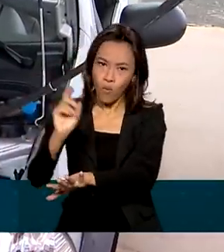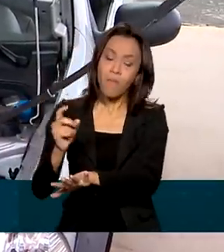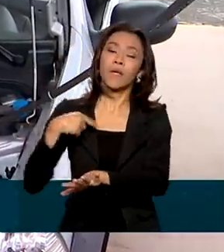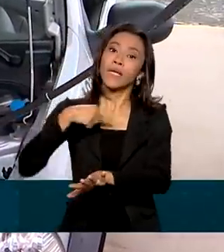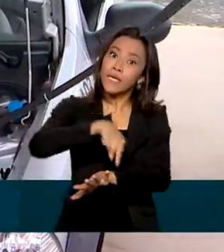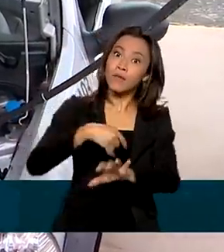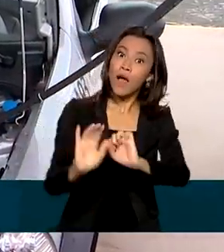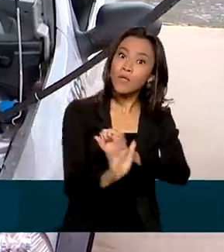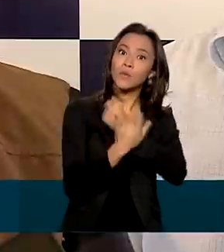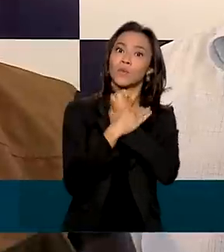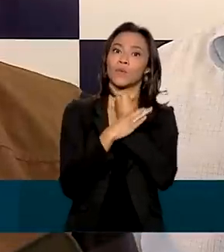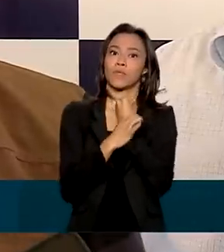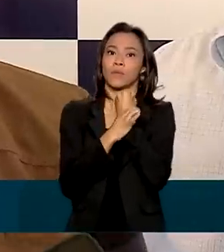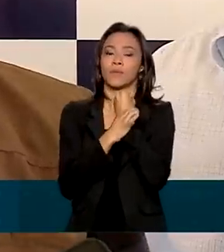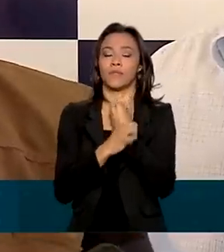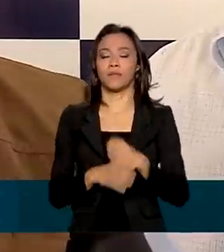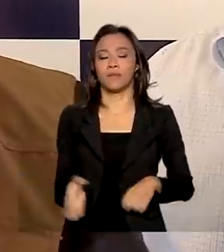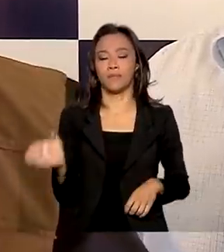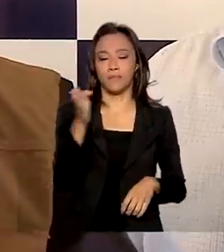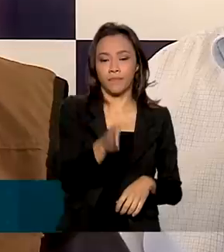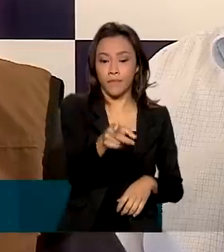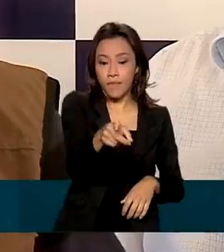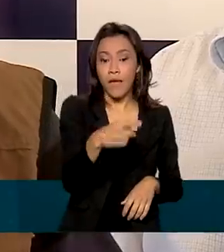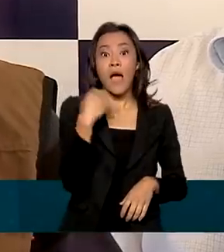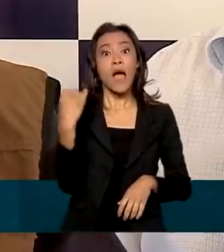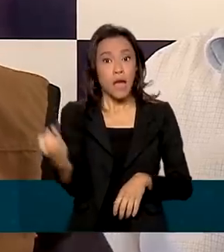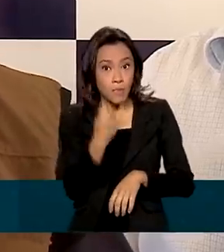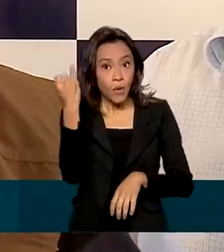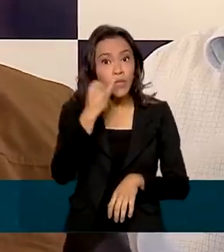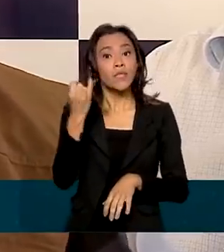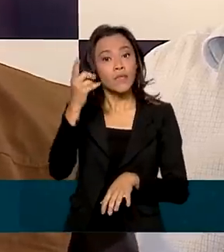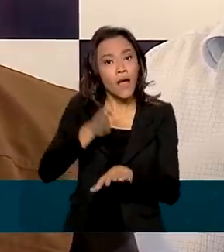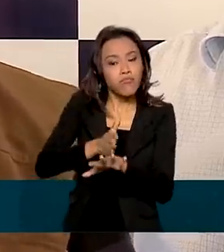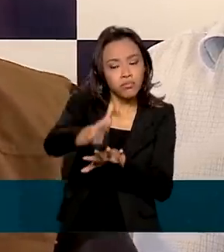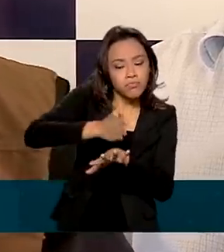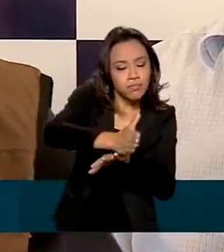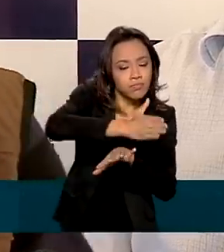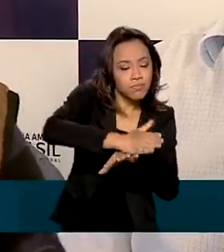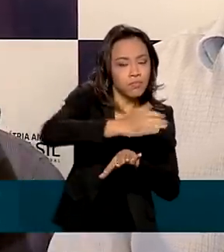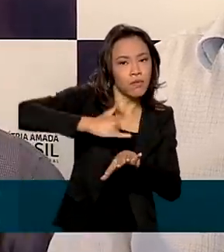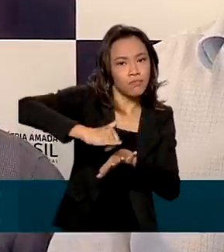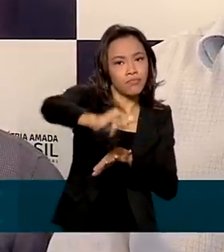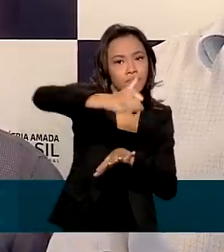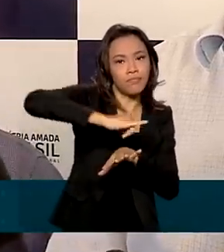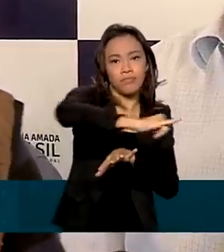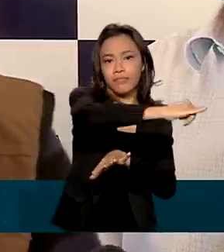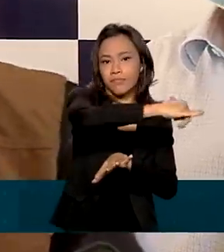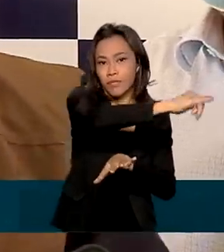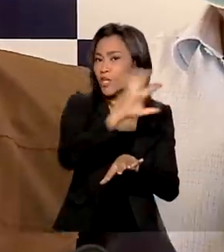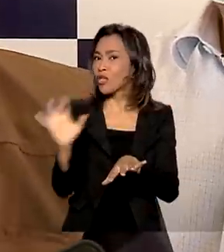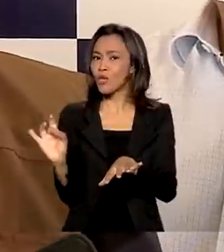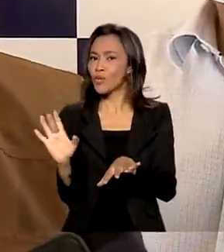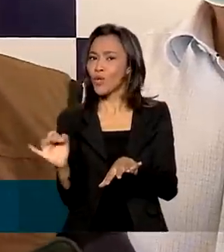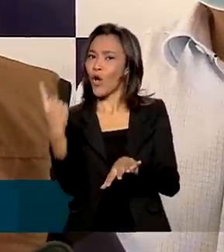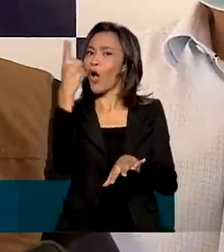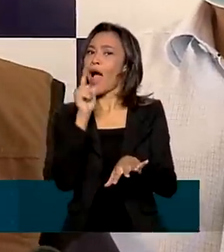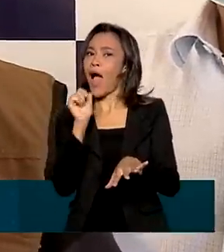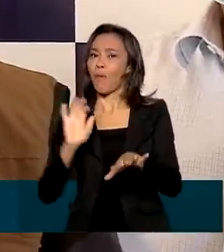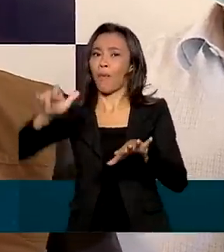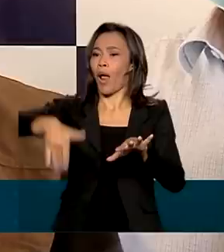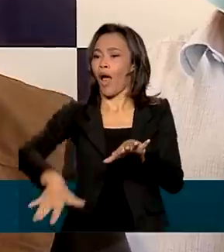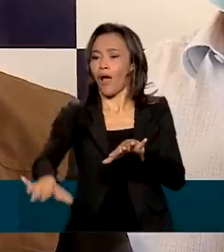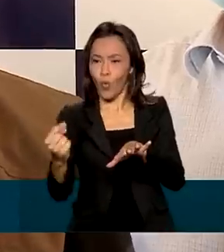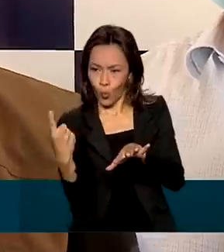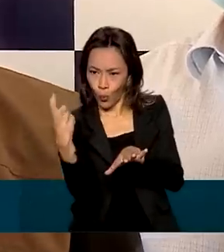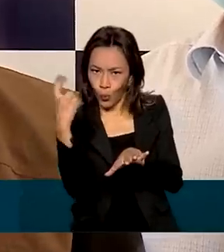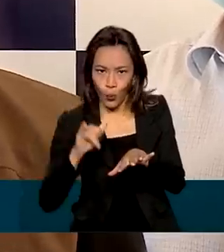segurança do sistema. A importância está na diversificação. Primeiro, na descarbonização da geração de energia,